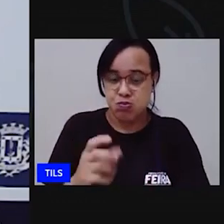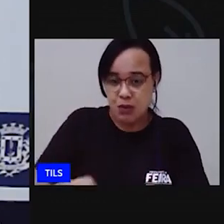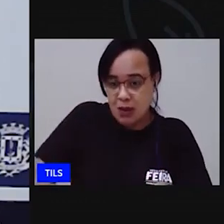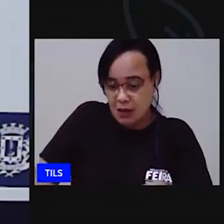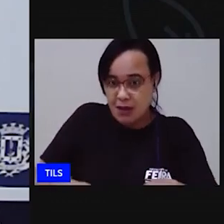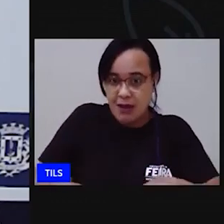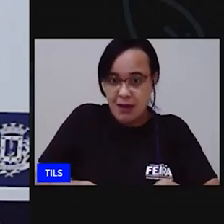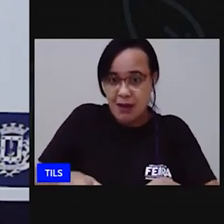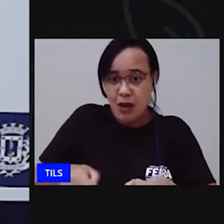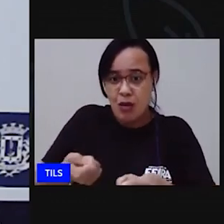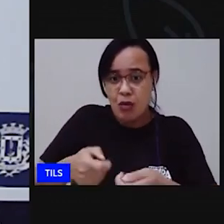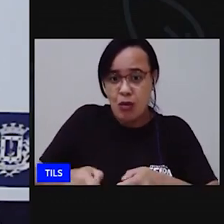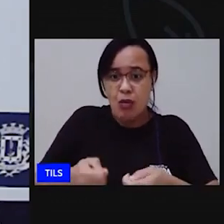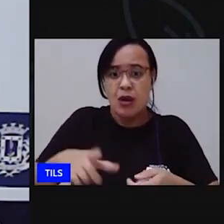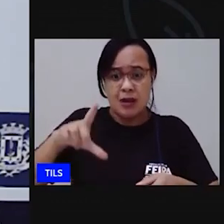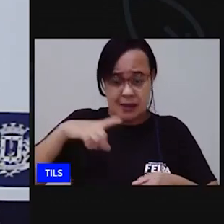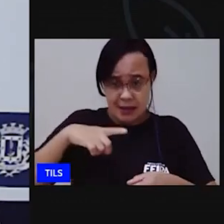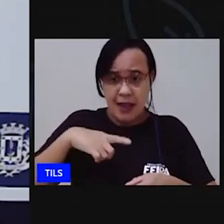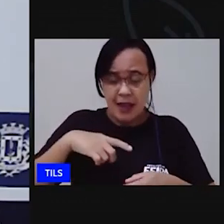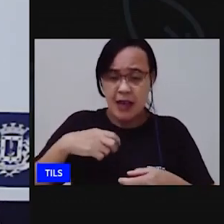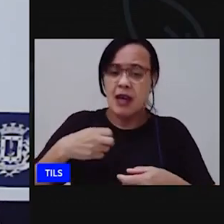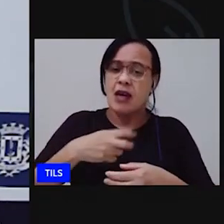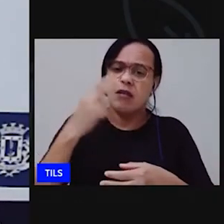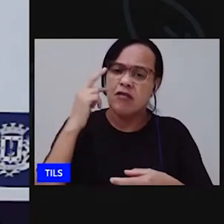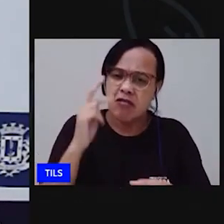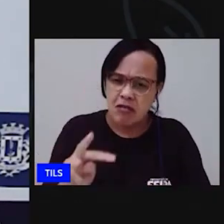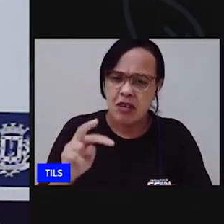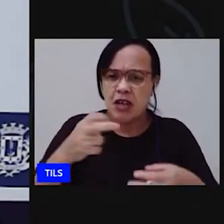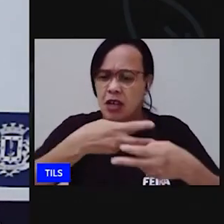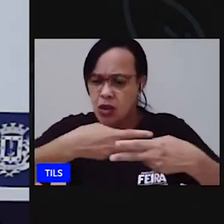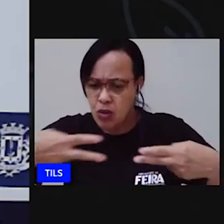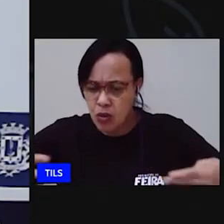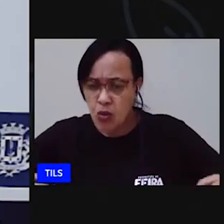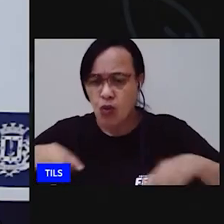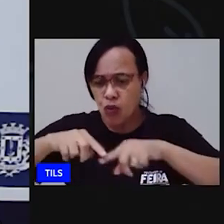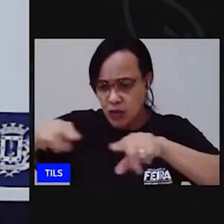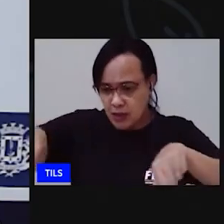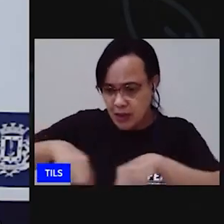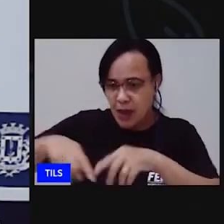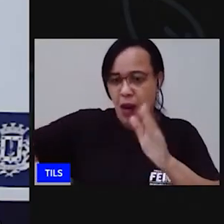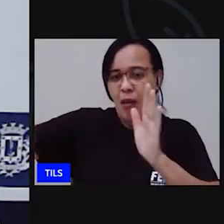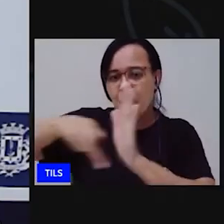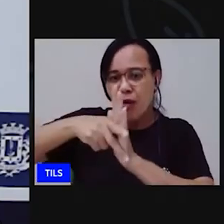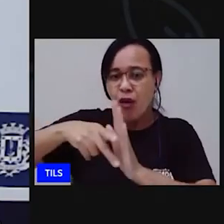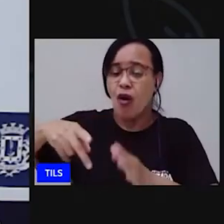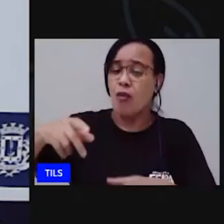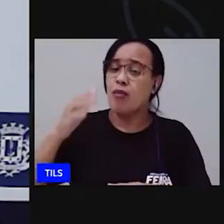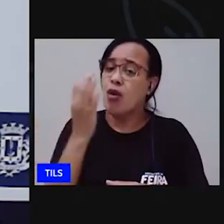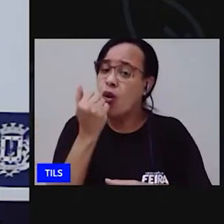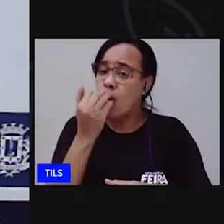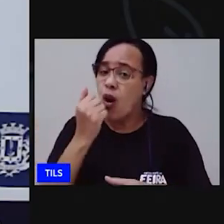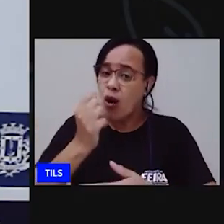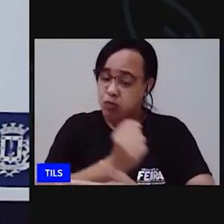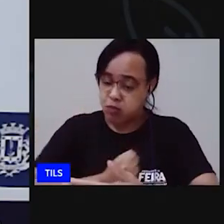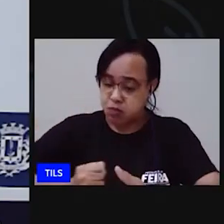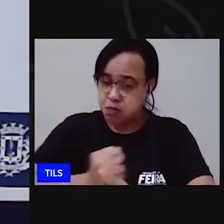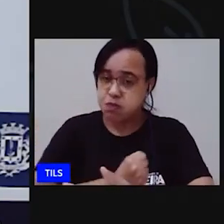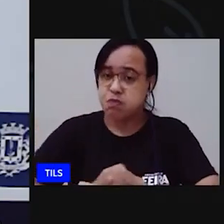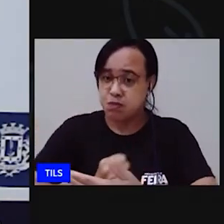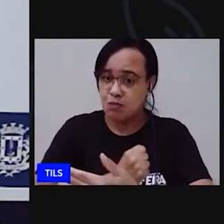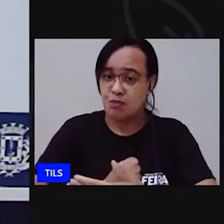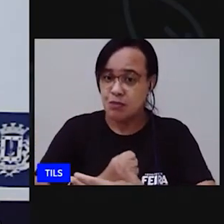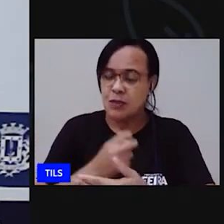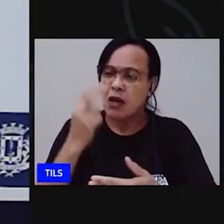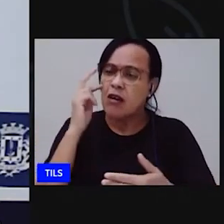Observe os itens que fazem parte desse espaço aí da sua cozinha. Vá no quarto.